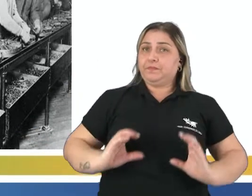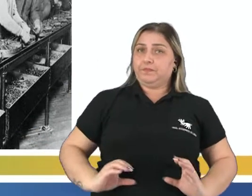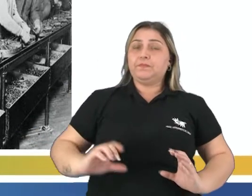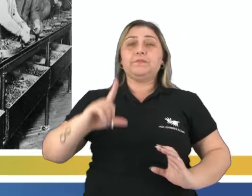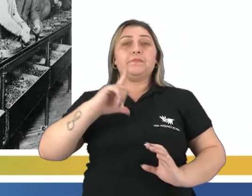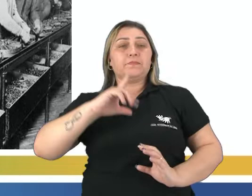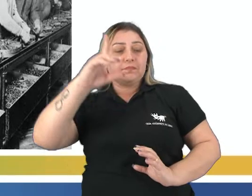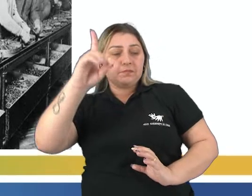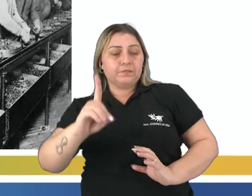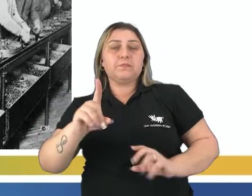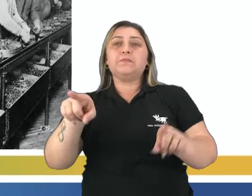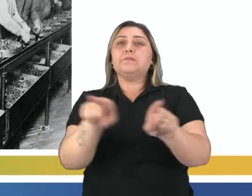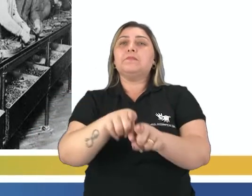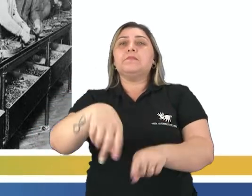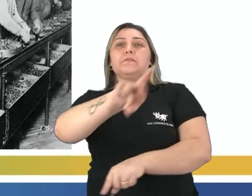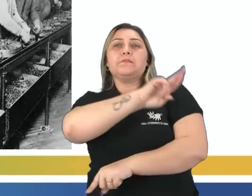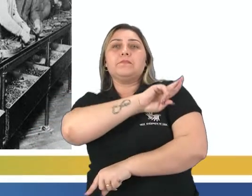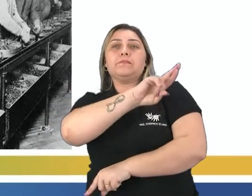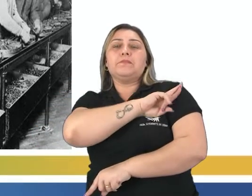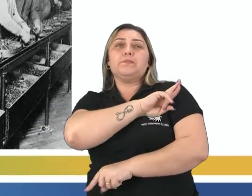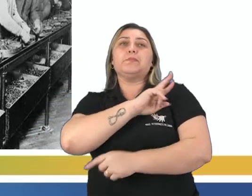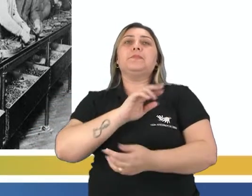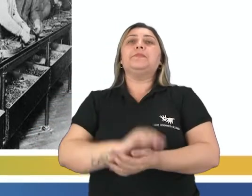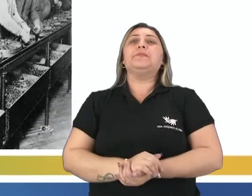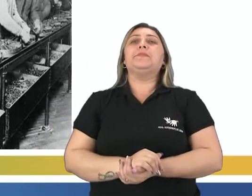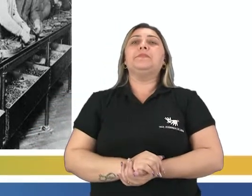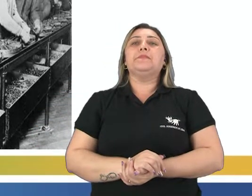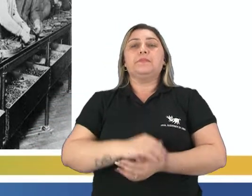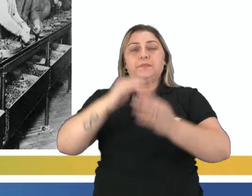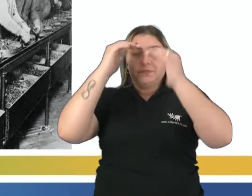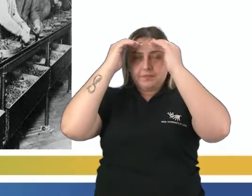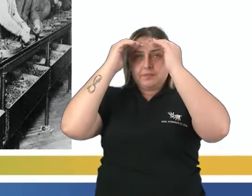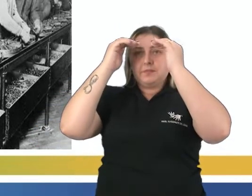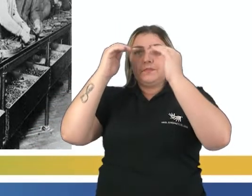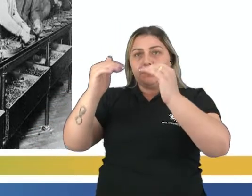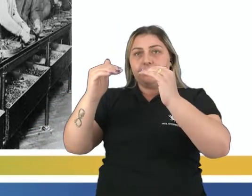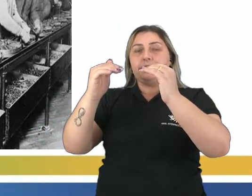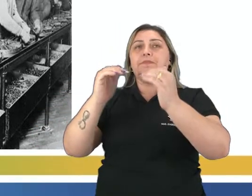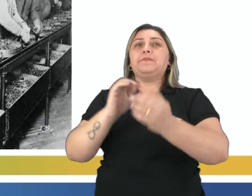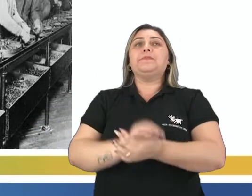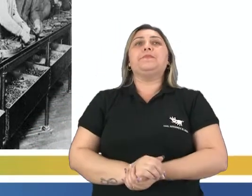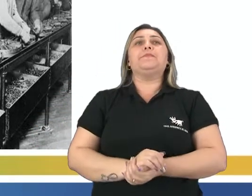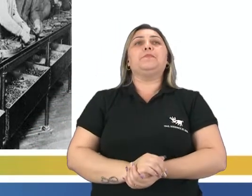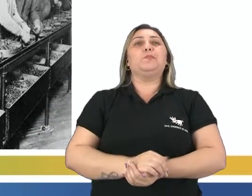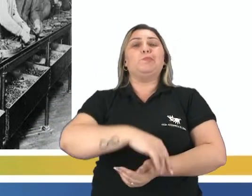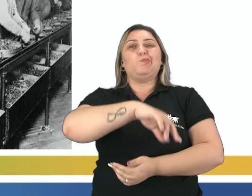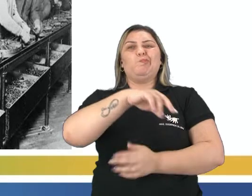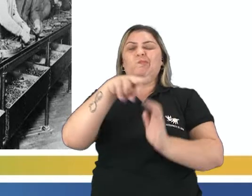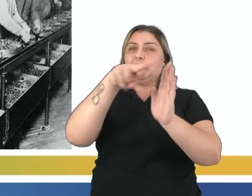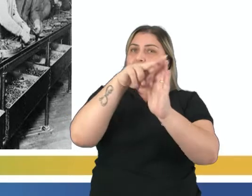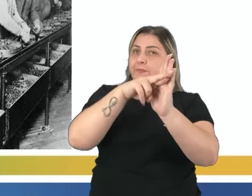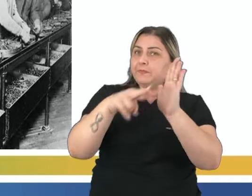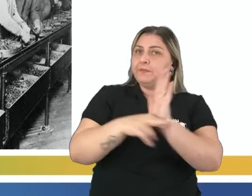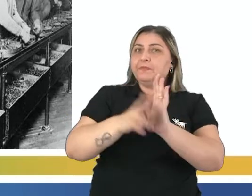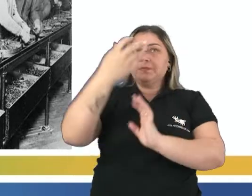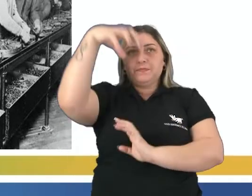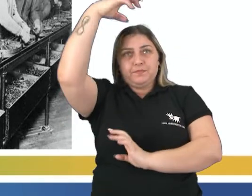ser cidadãos, então eles tinham direitos, eles tinham deveres e não só tinham que obedecer e seguir as regras dos reis,